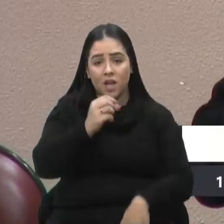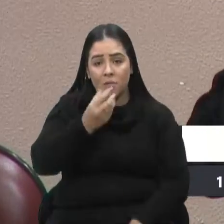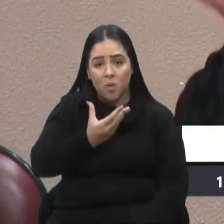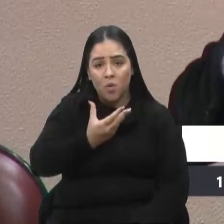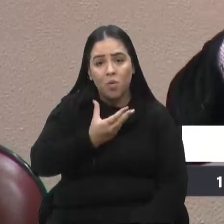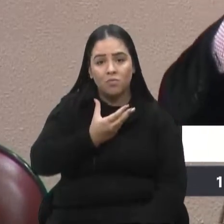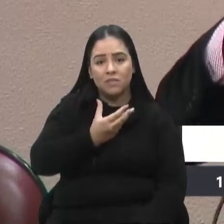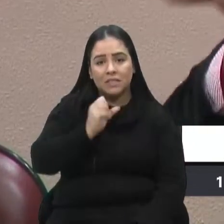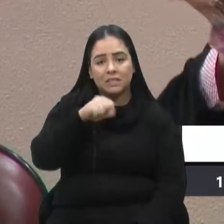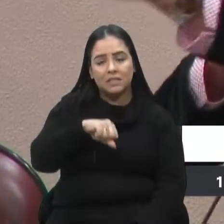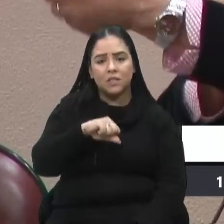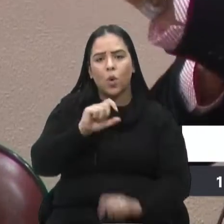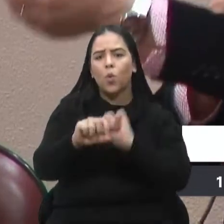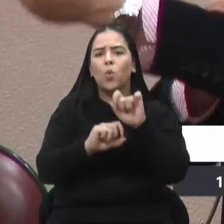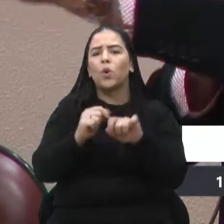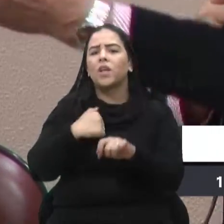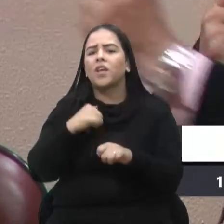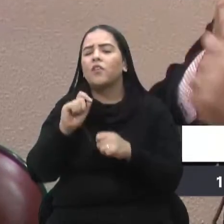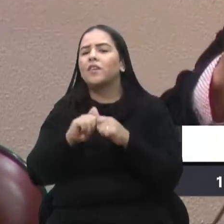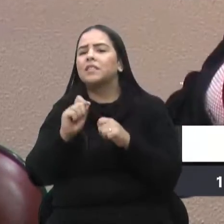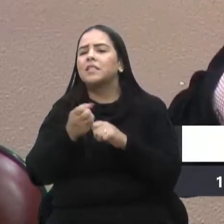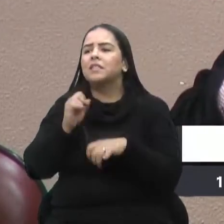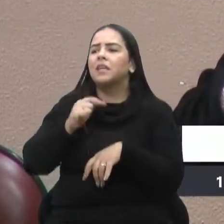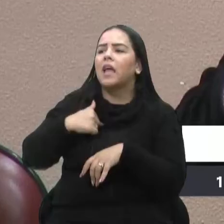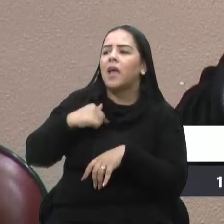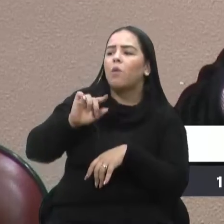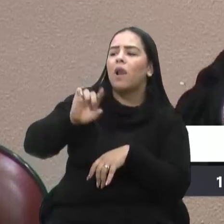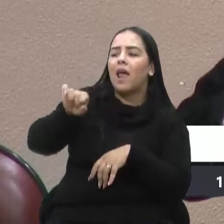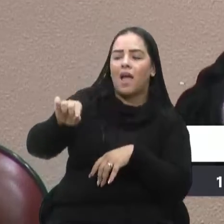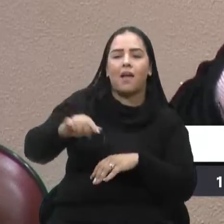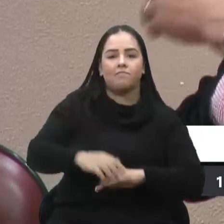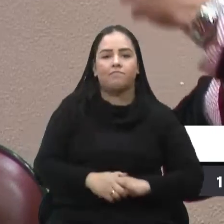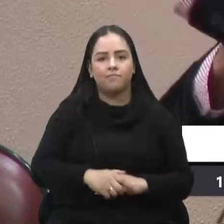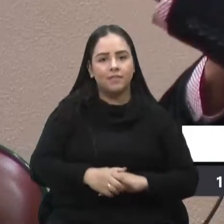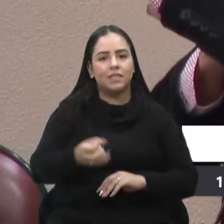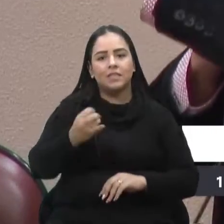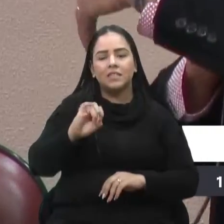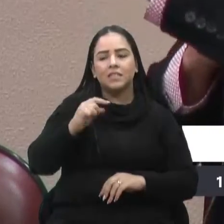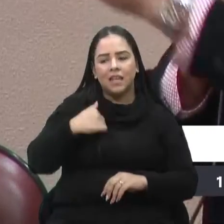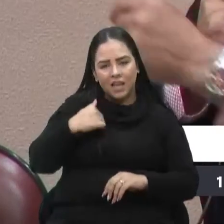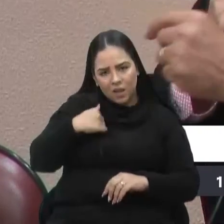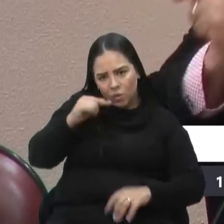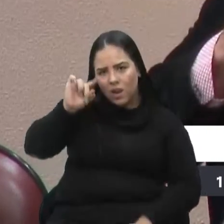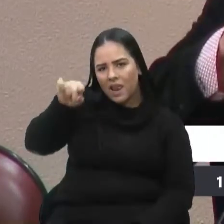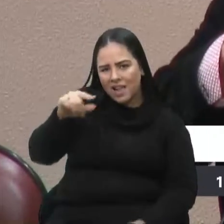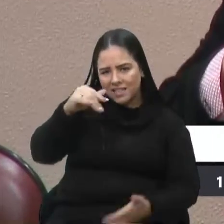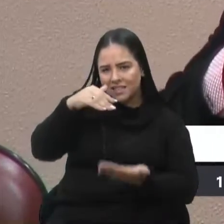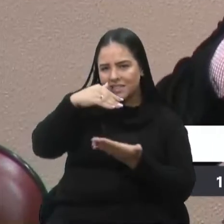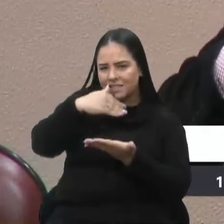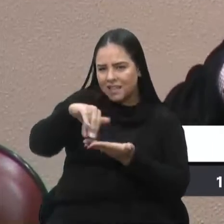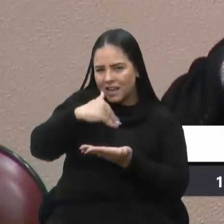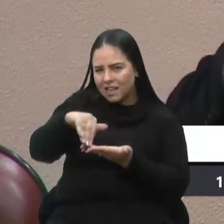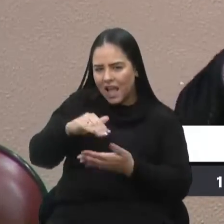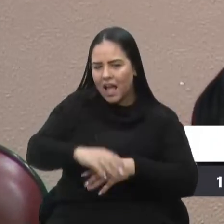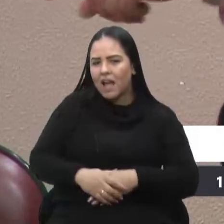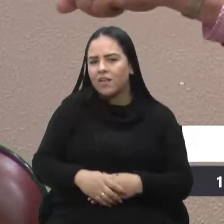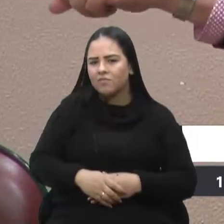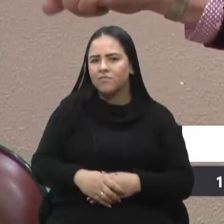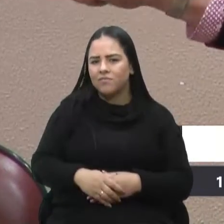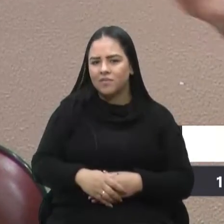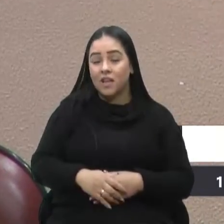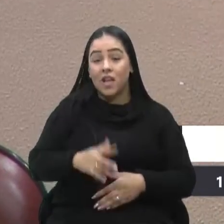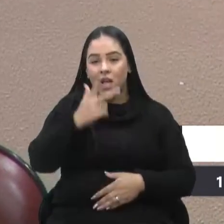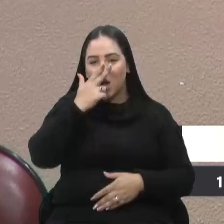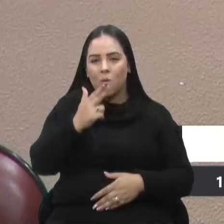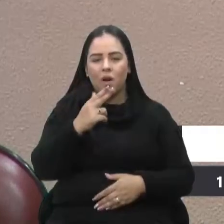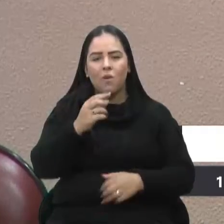O que eu faria se eu estivesse lá? Se eu estivesse lá como secretário, eu iria saber, que nem aquele